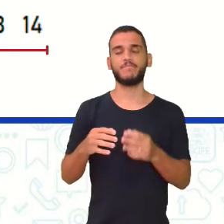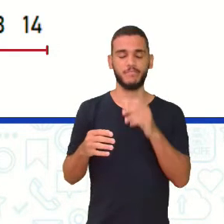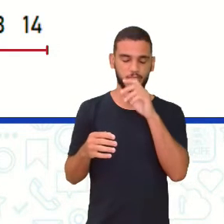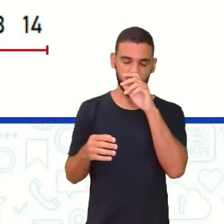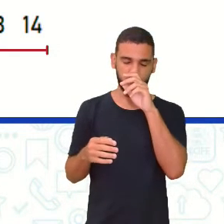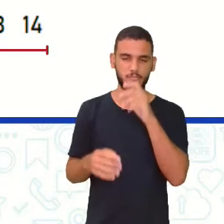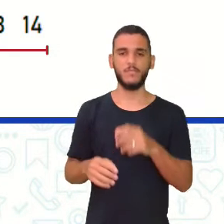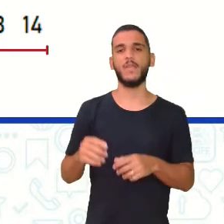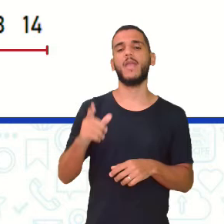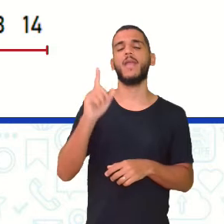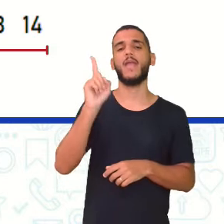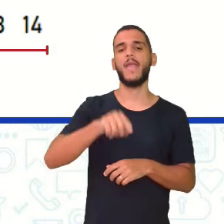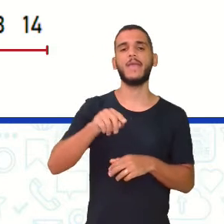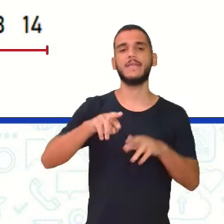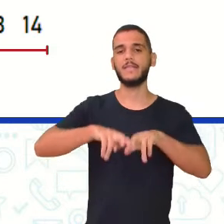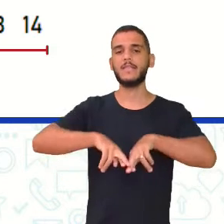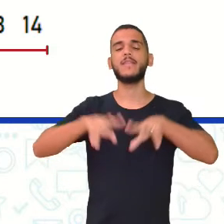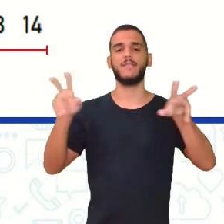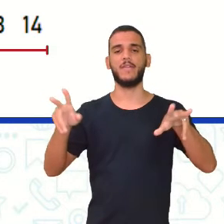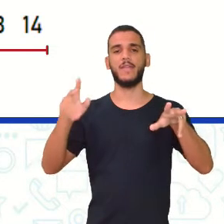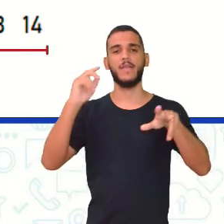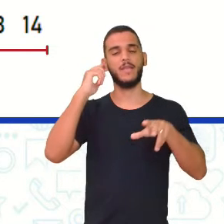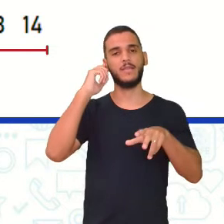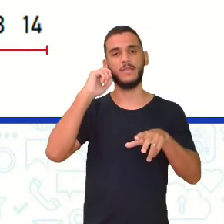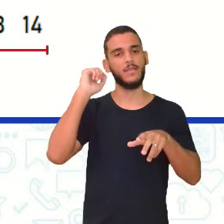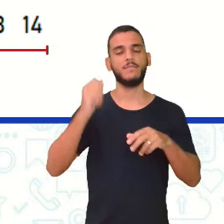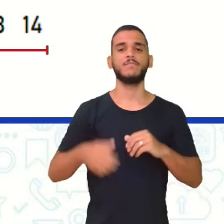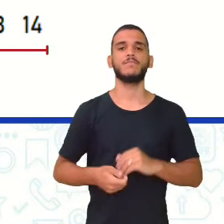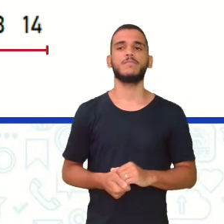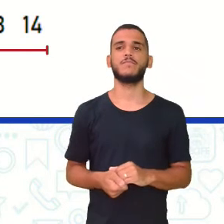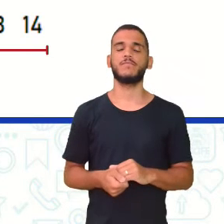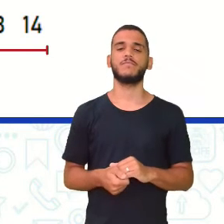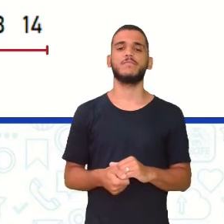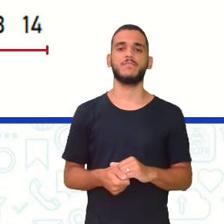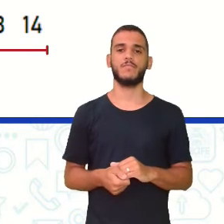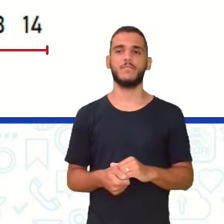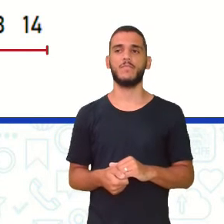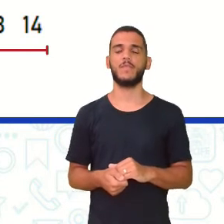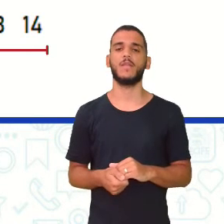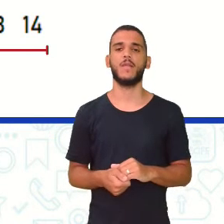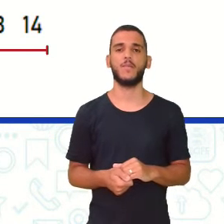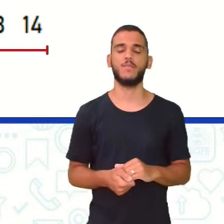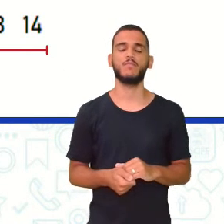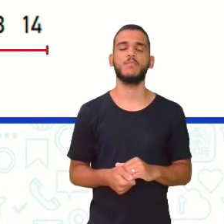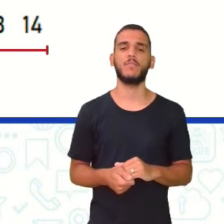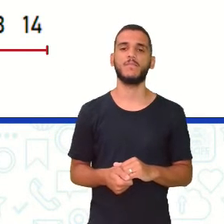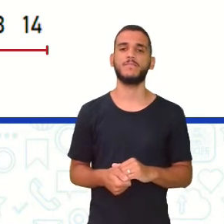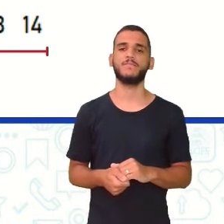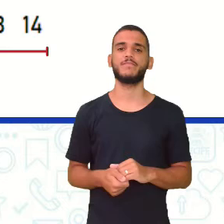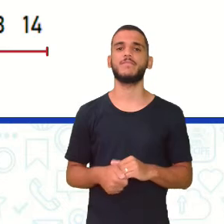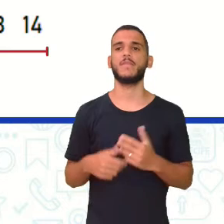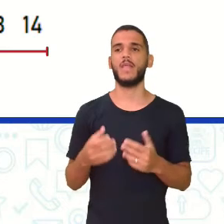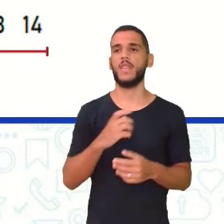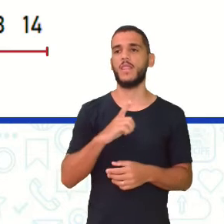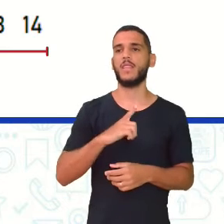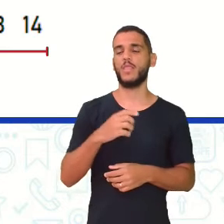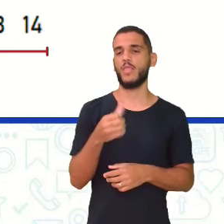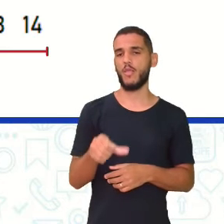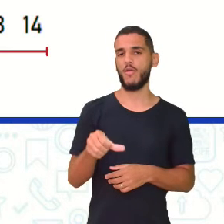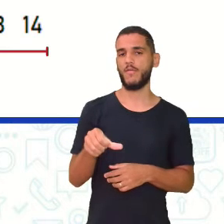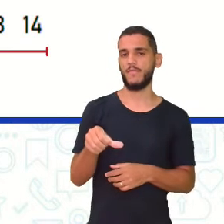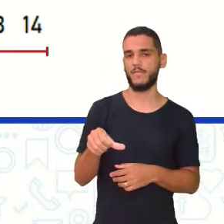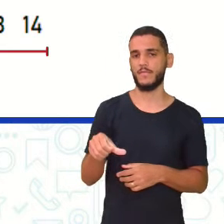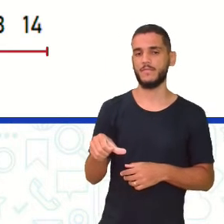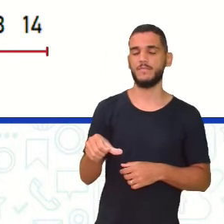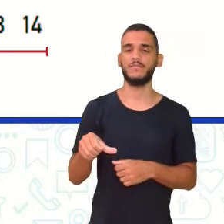isso hoje Então veja aí de novo A informação A tabela A gente já colocou em ordem São nove pessoas Em si E aí